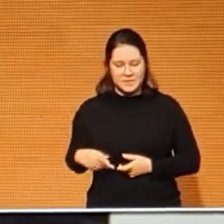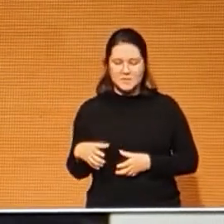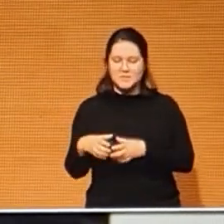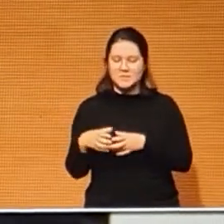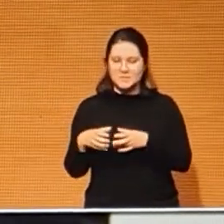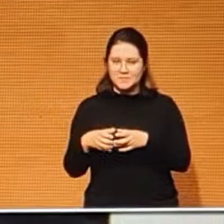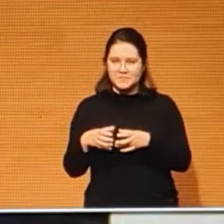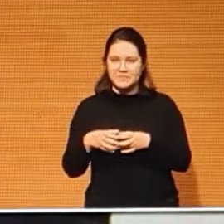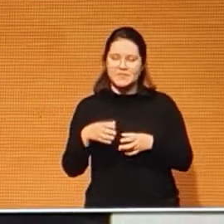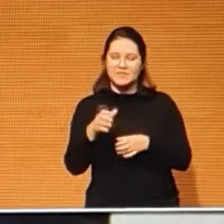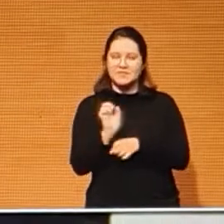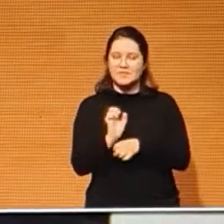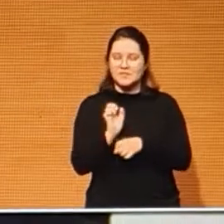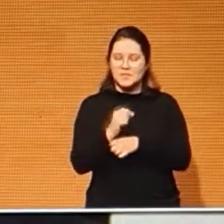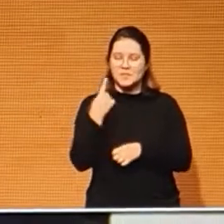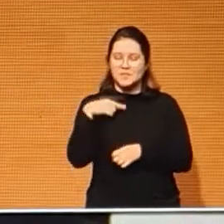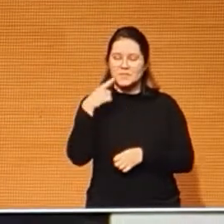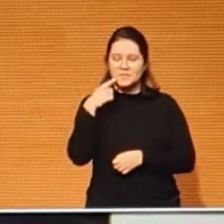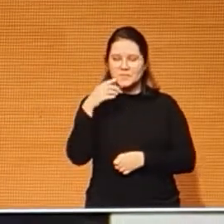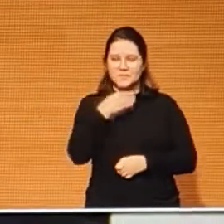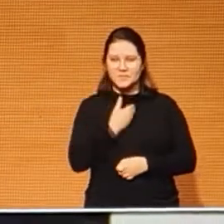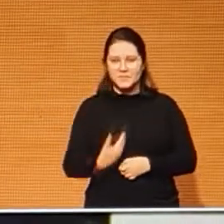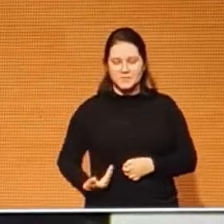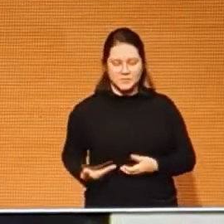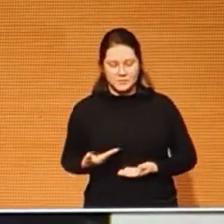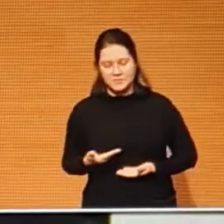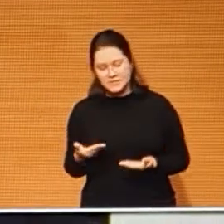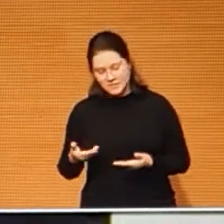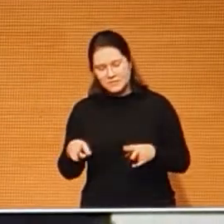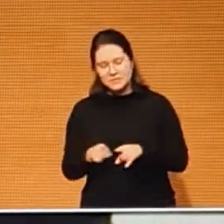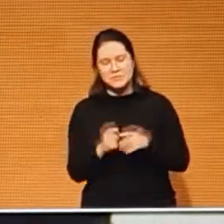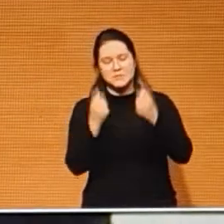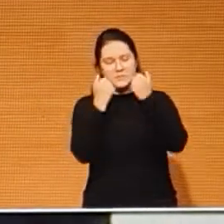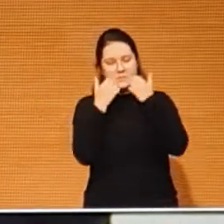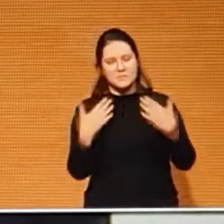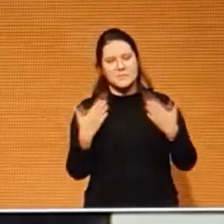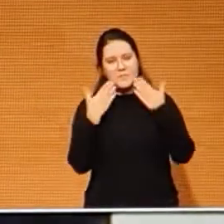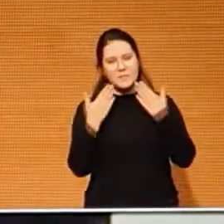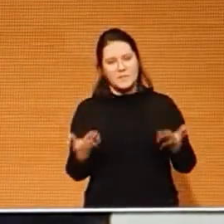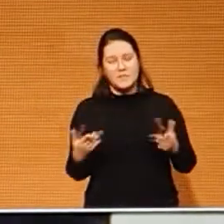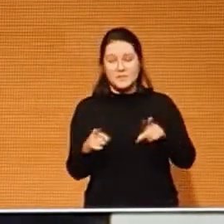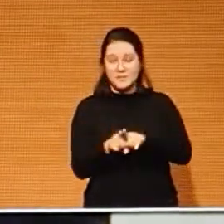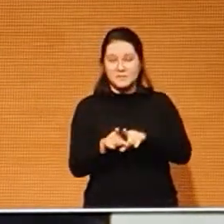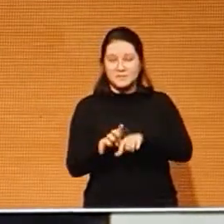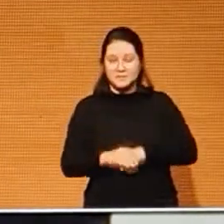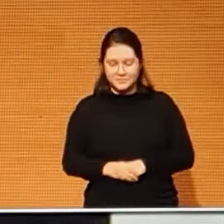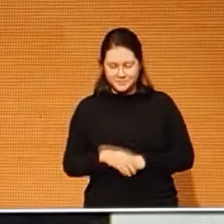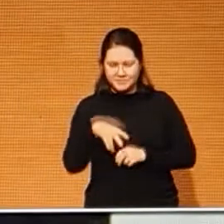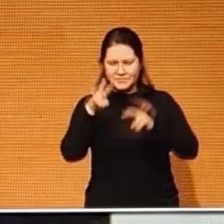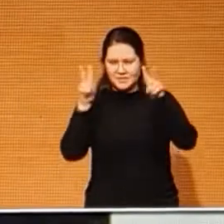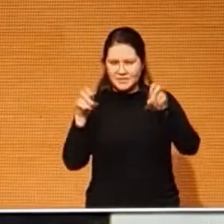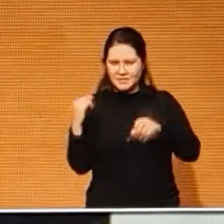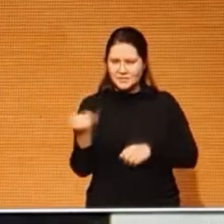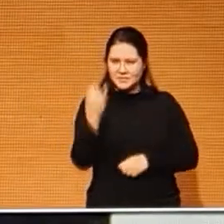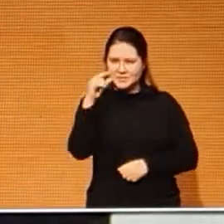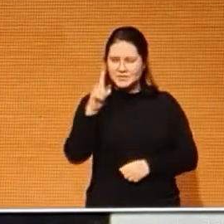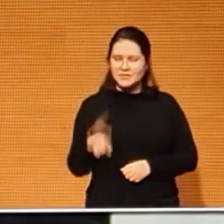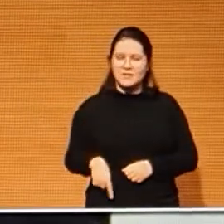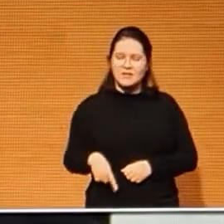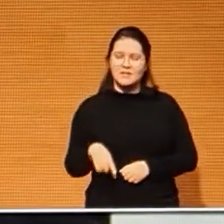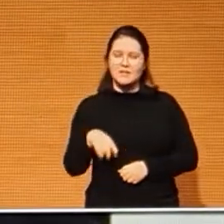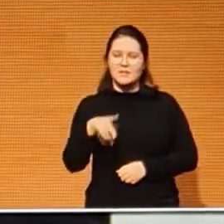Advocacia Pública, pelo convite e pela realização dessa audiência pública sobre um dos temas mais importantes atualmente, que é a PEC 32,